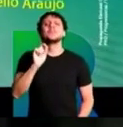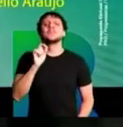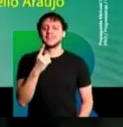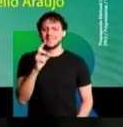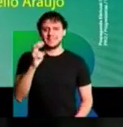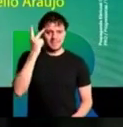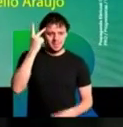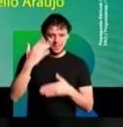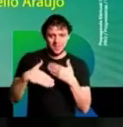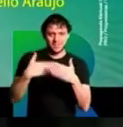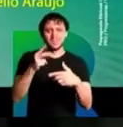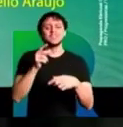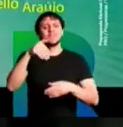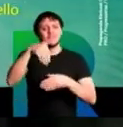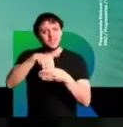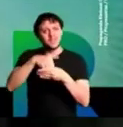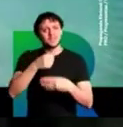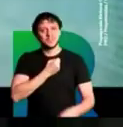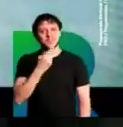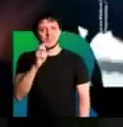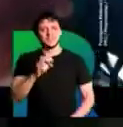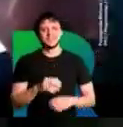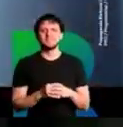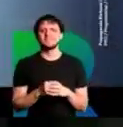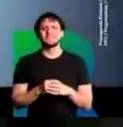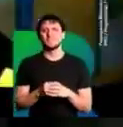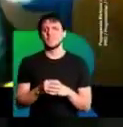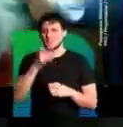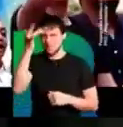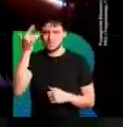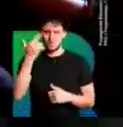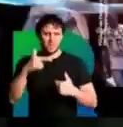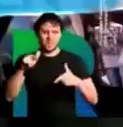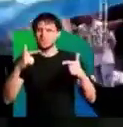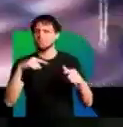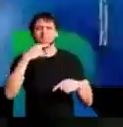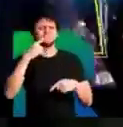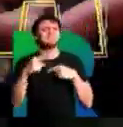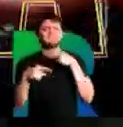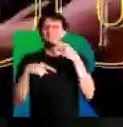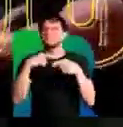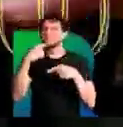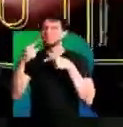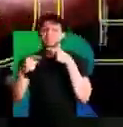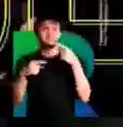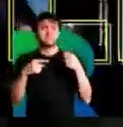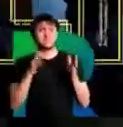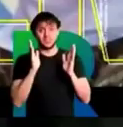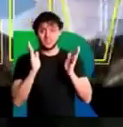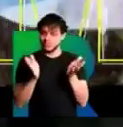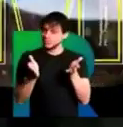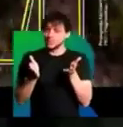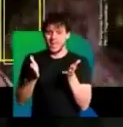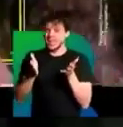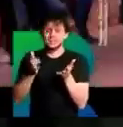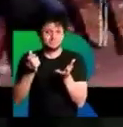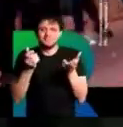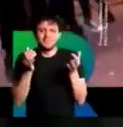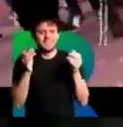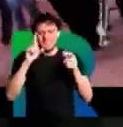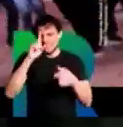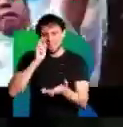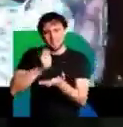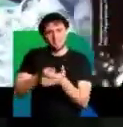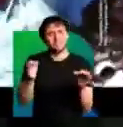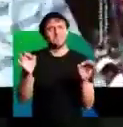quinze. É dia de São Paulo para frente. Vote quinze. Não tem pra ninguém, já